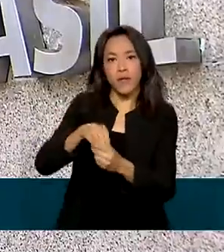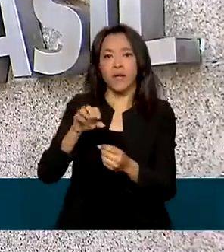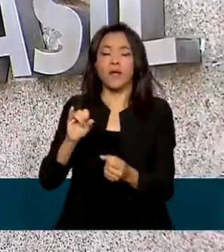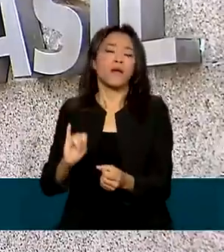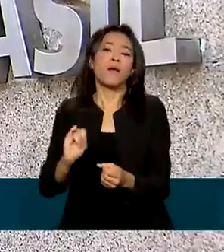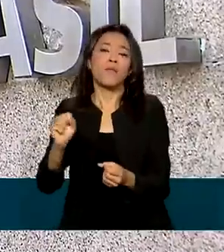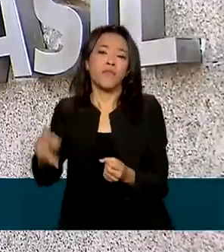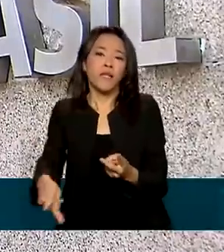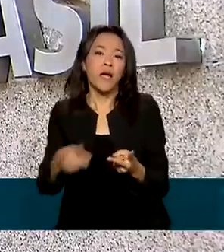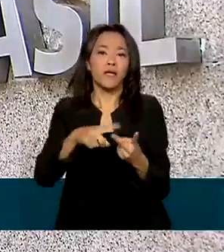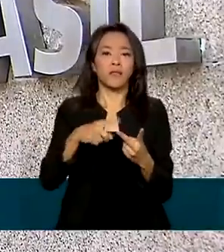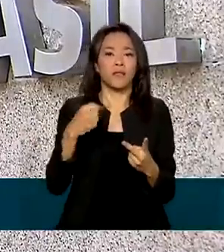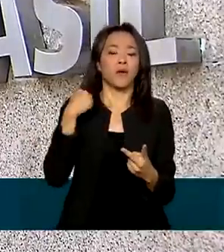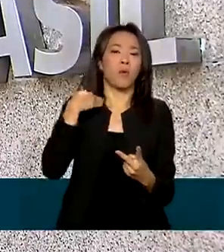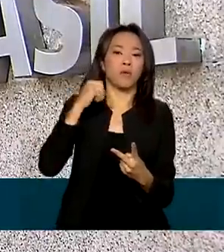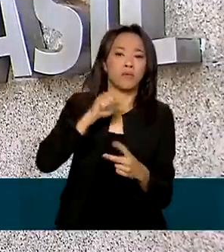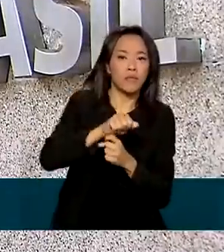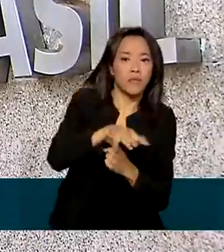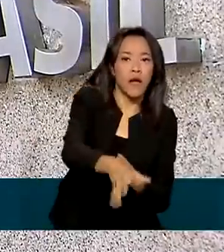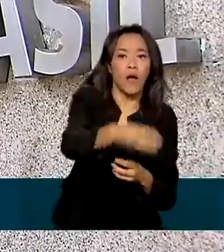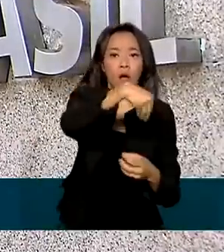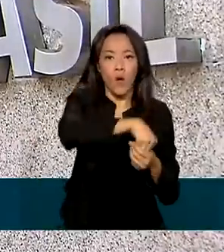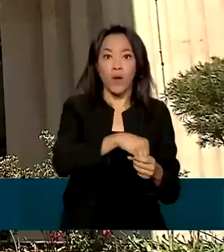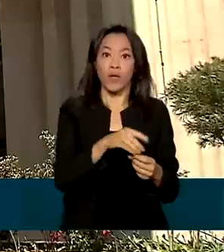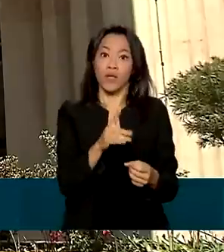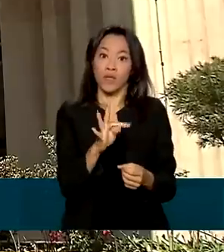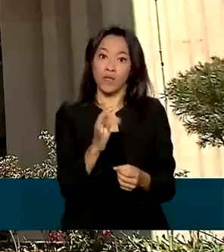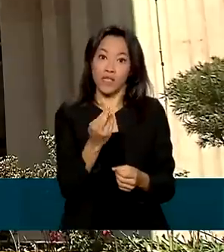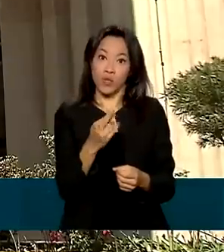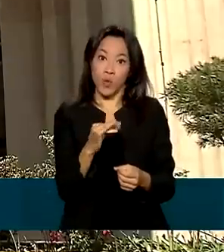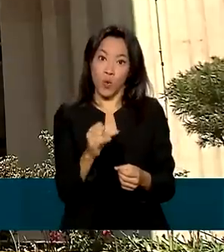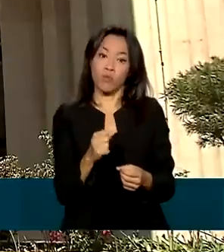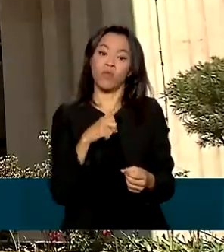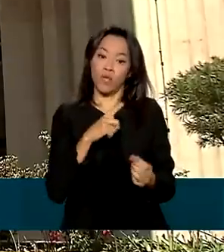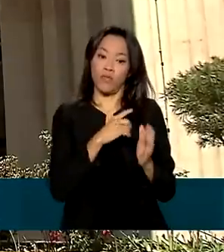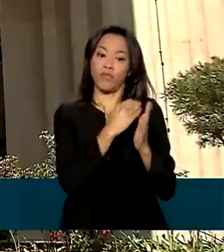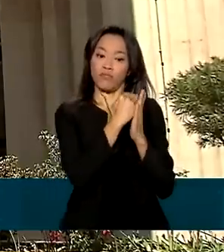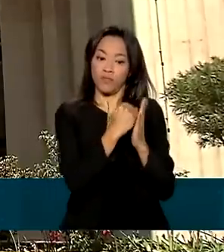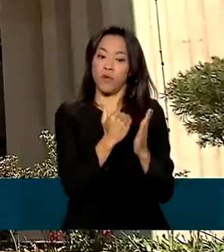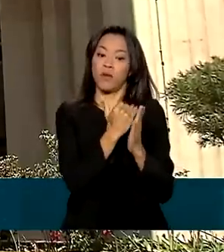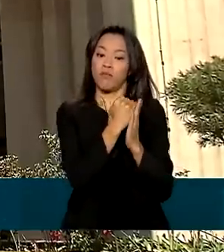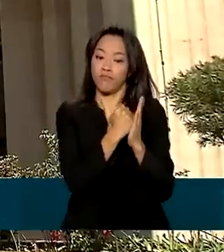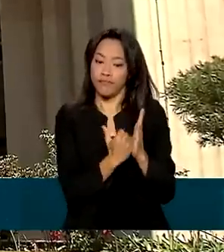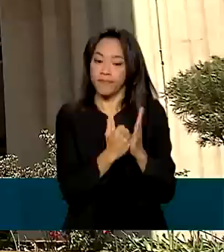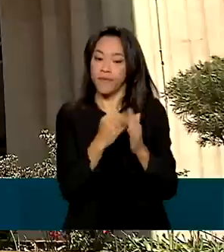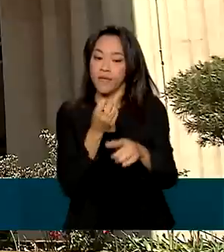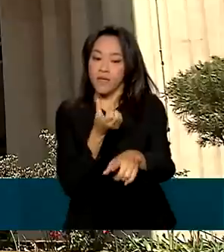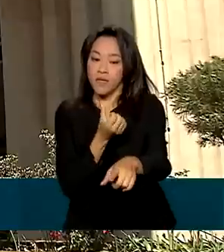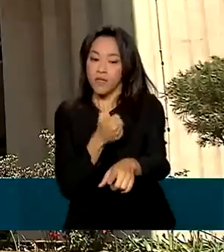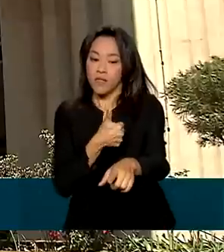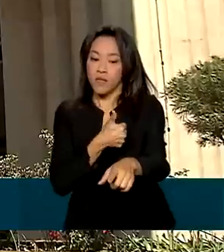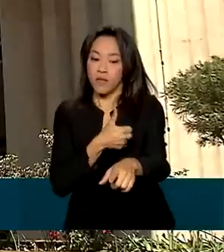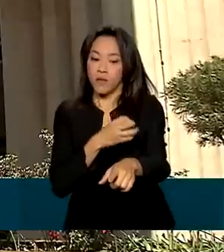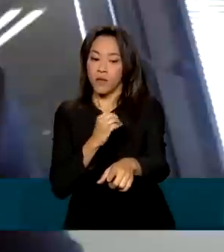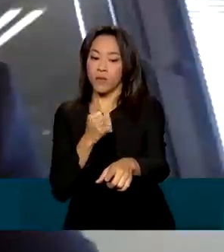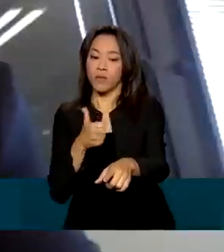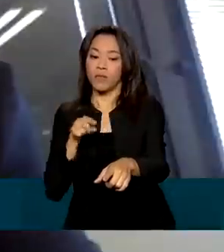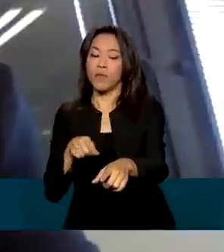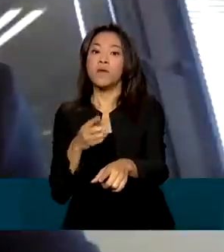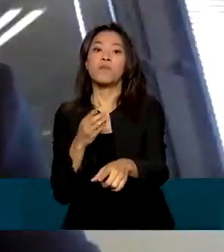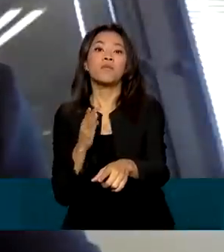Tesouro e Banco Central, ficou com um déficit de 7 bilhões e 800 milhões de reais.